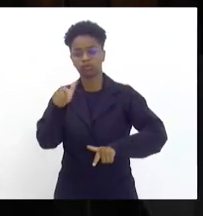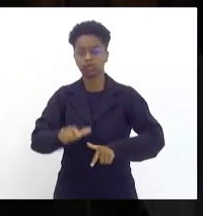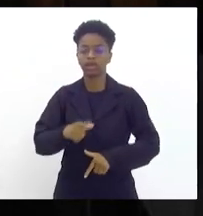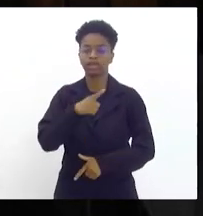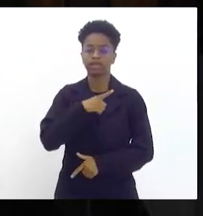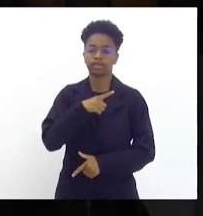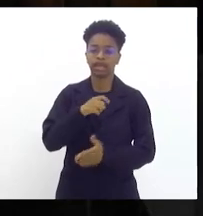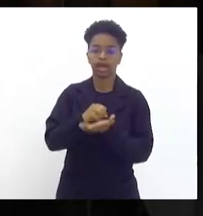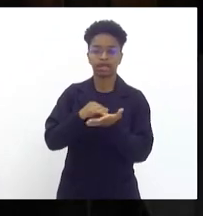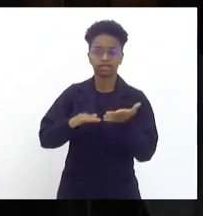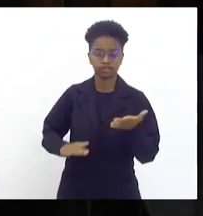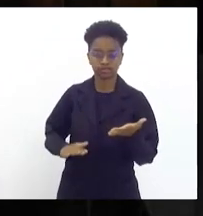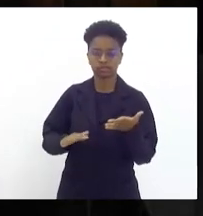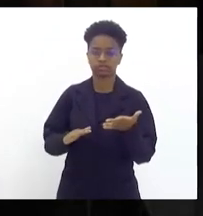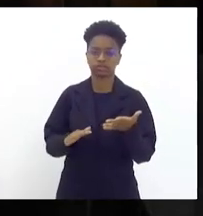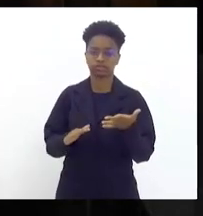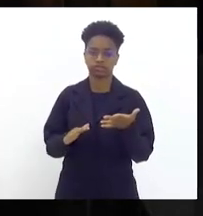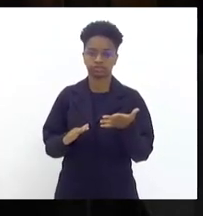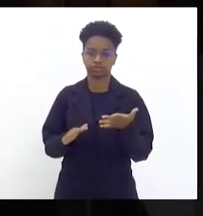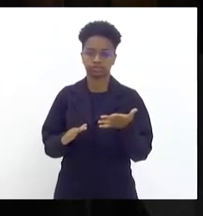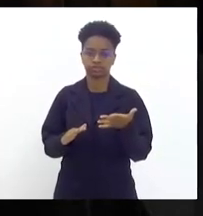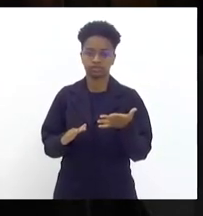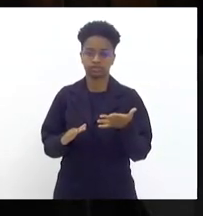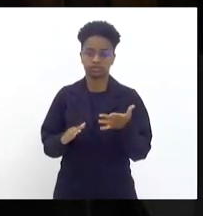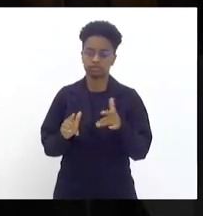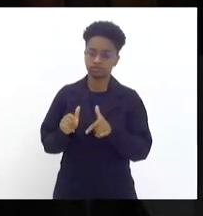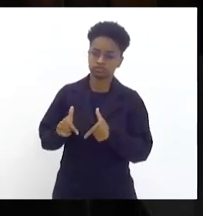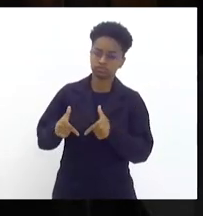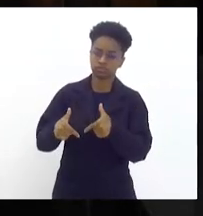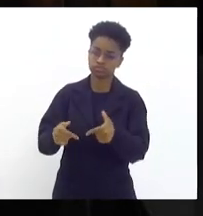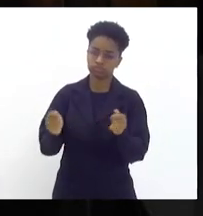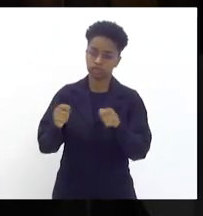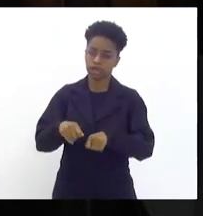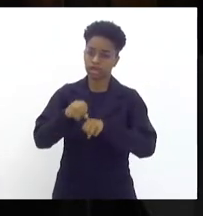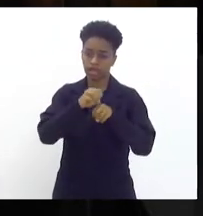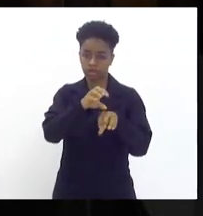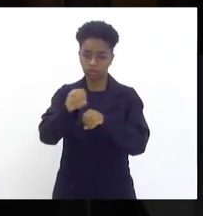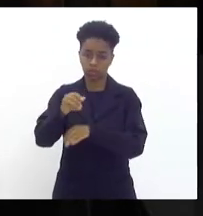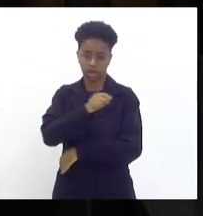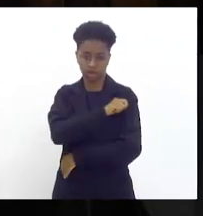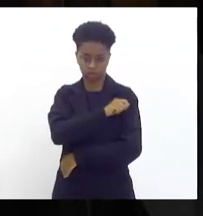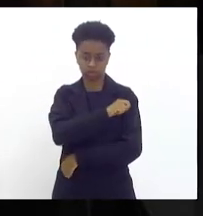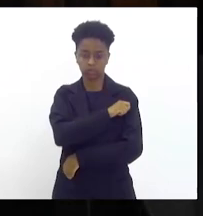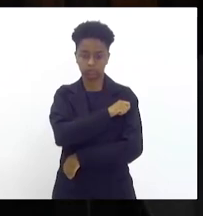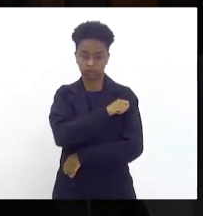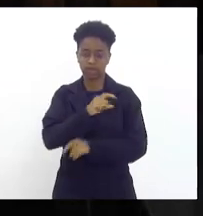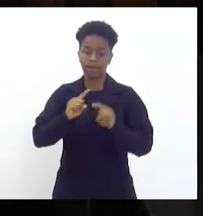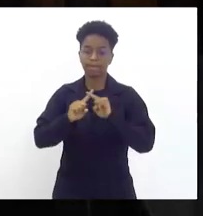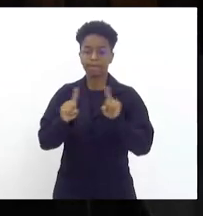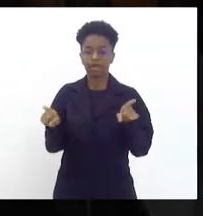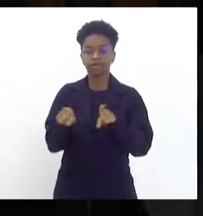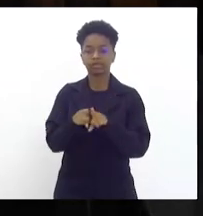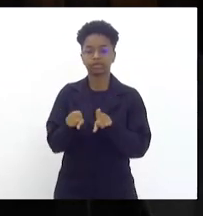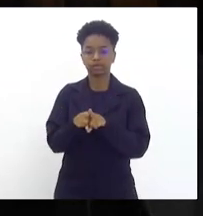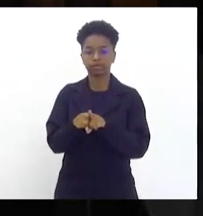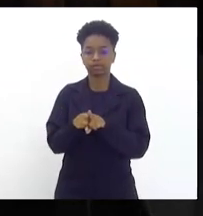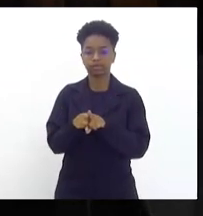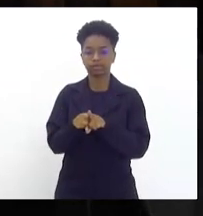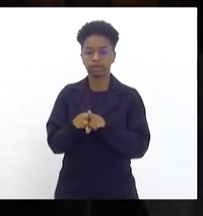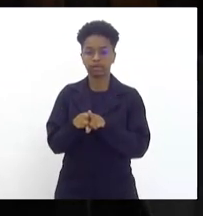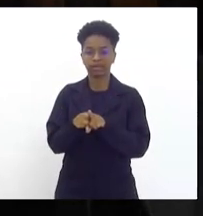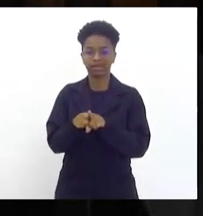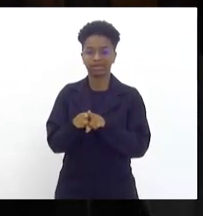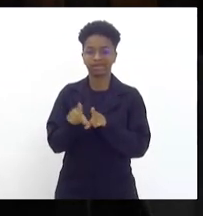atividades que faz fazer com que eduque os alunos mas cada vez mais menos valorizado